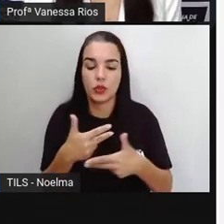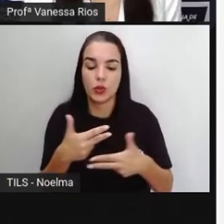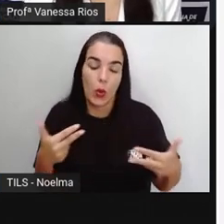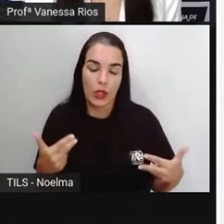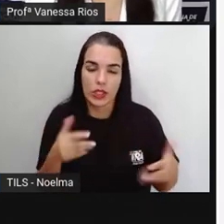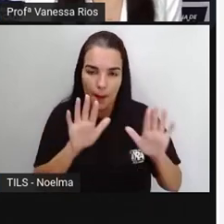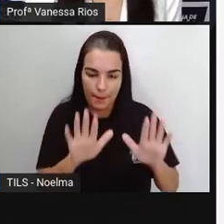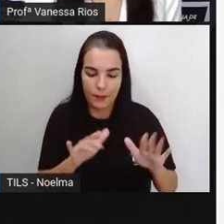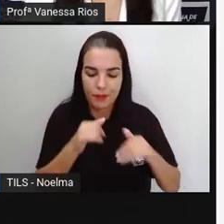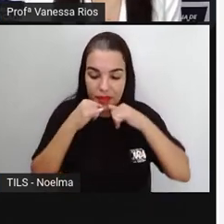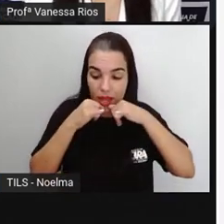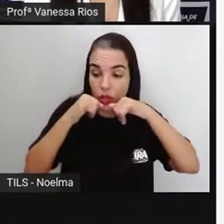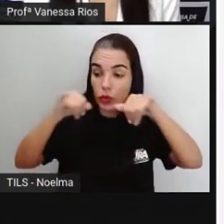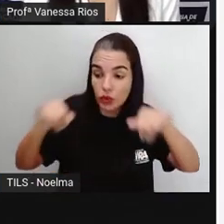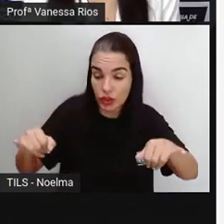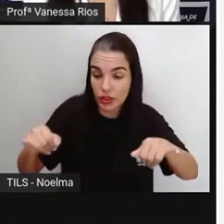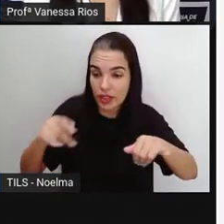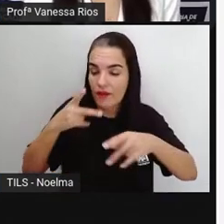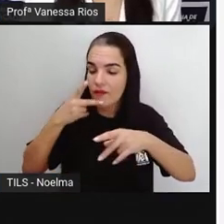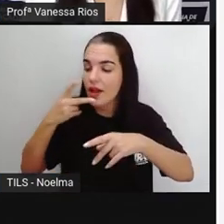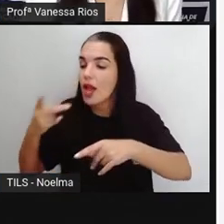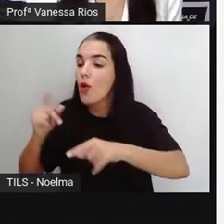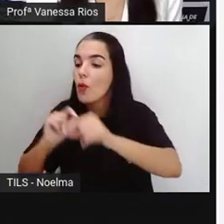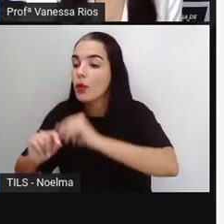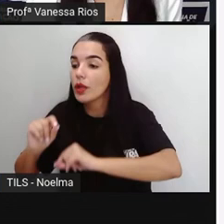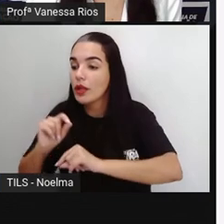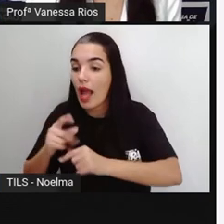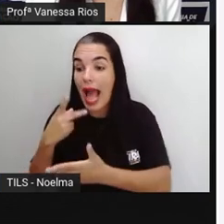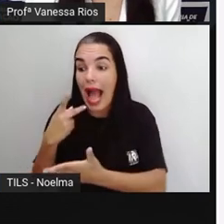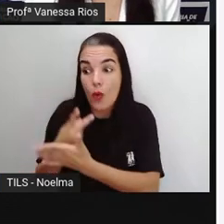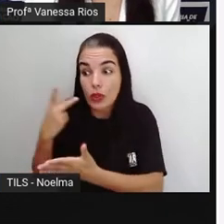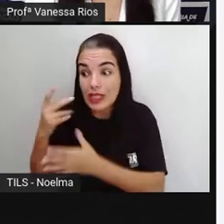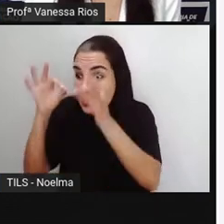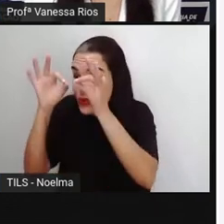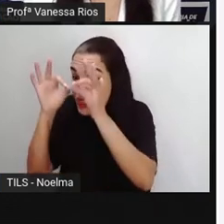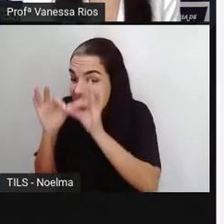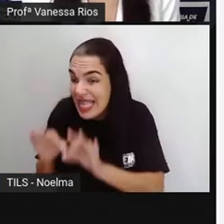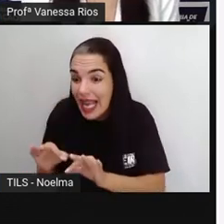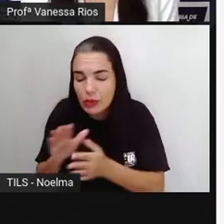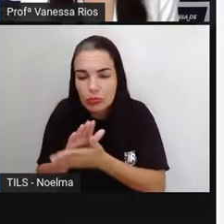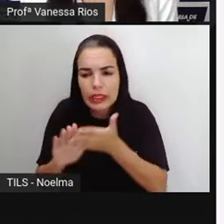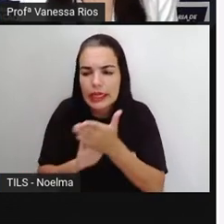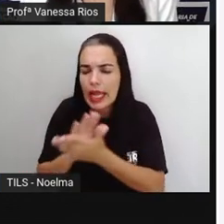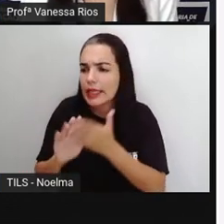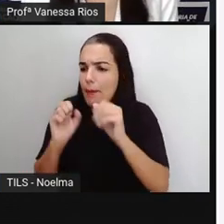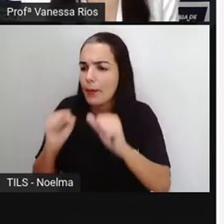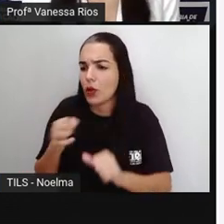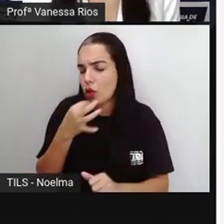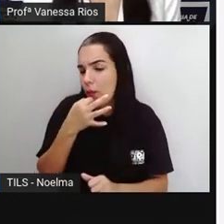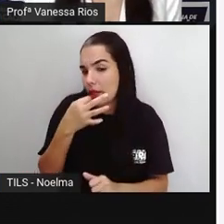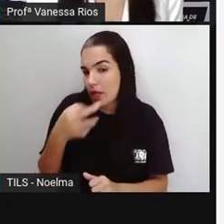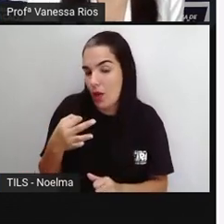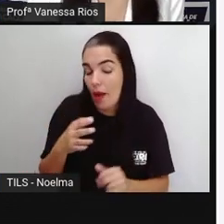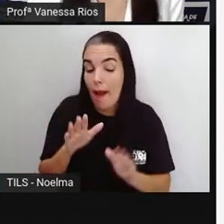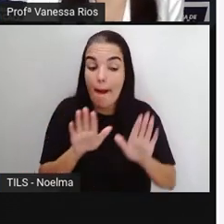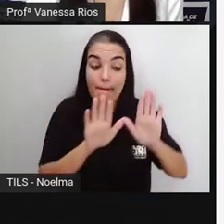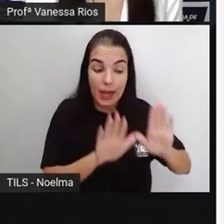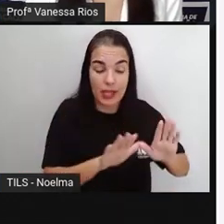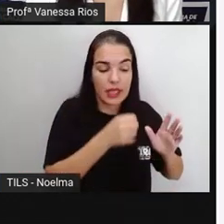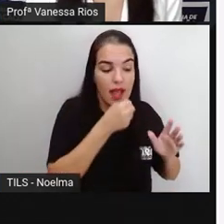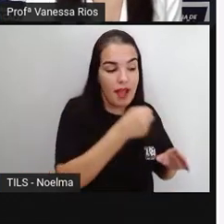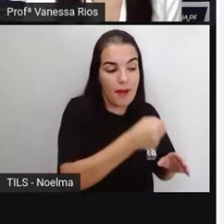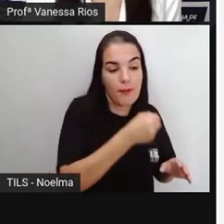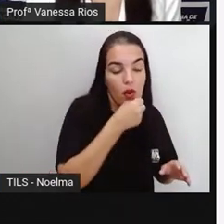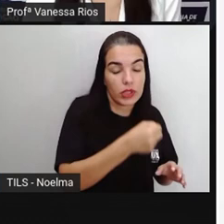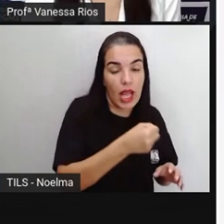notícia o fato ele é relatado da forma como ele aconteceu, sem emissão de opinião. Na reportagem, né?